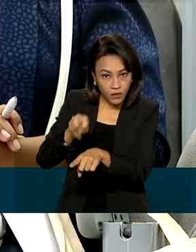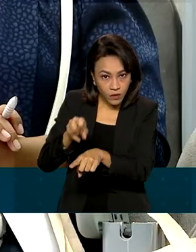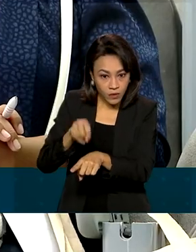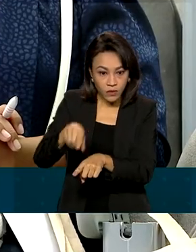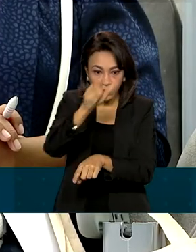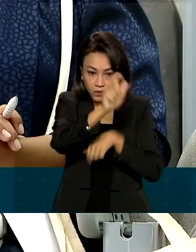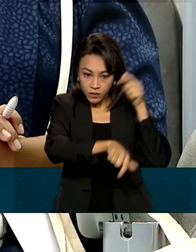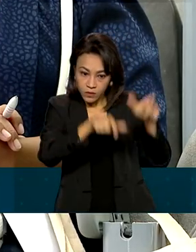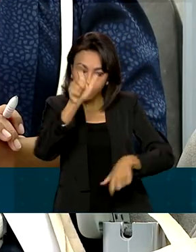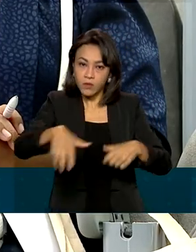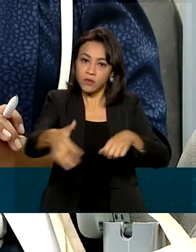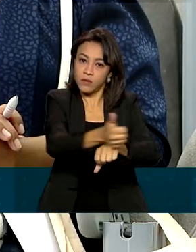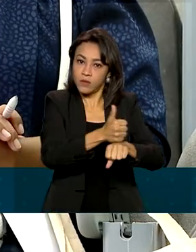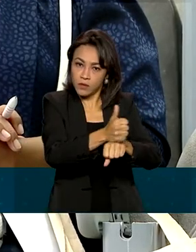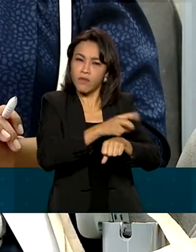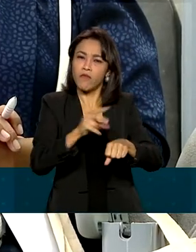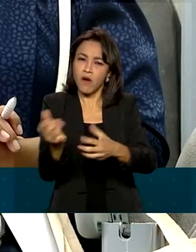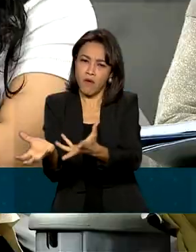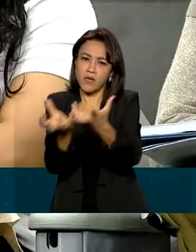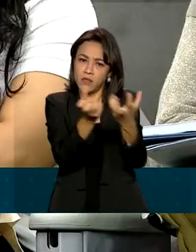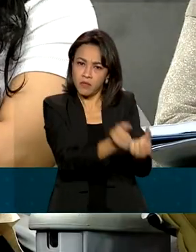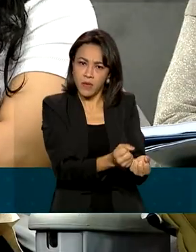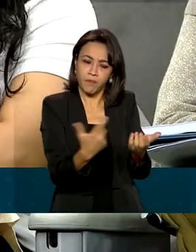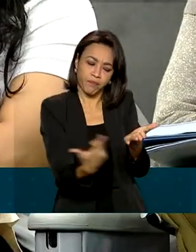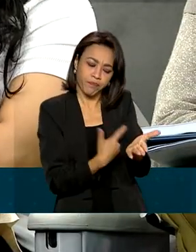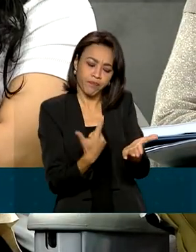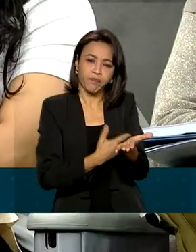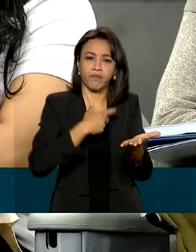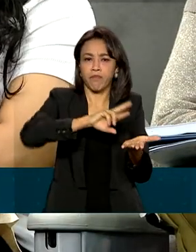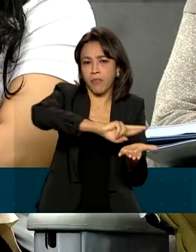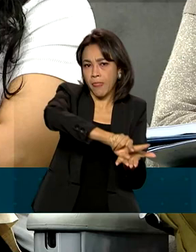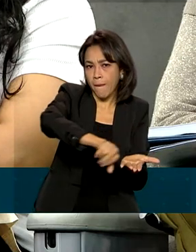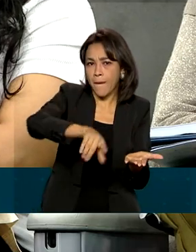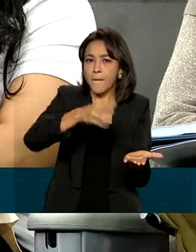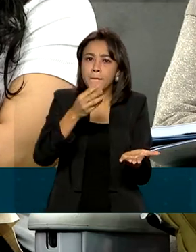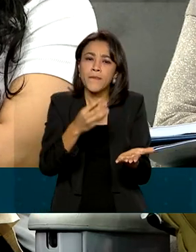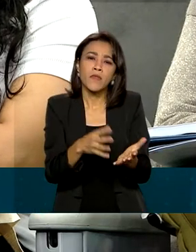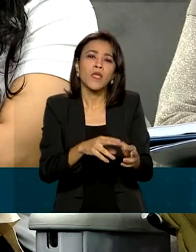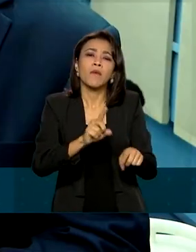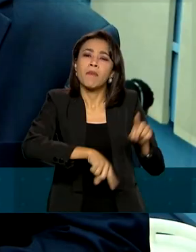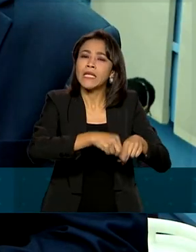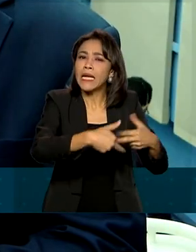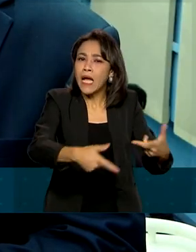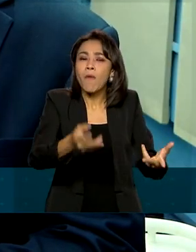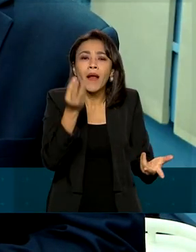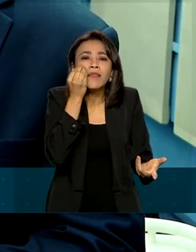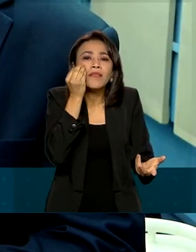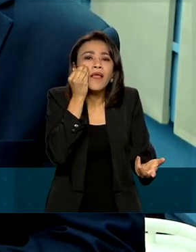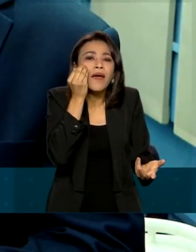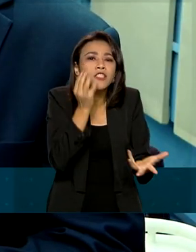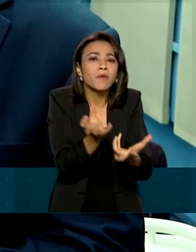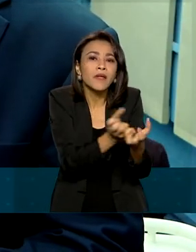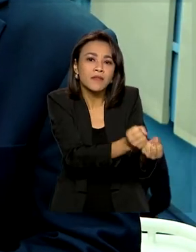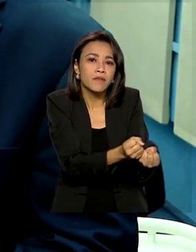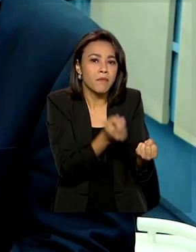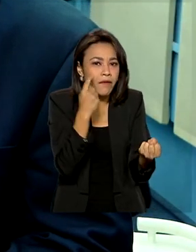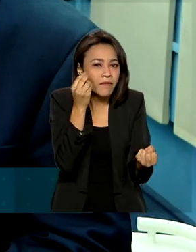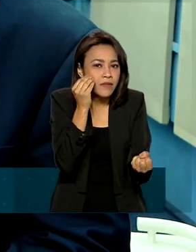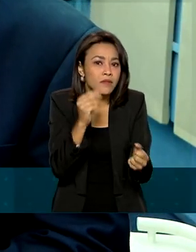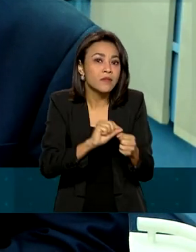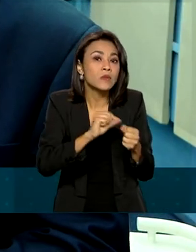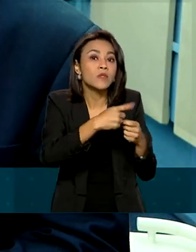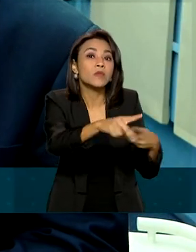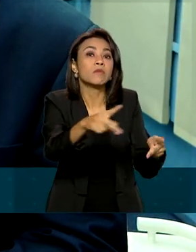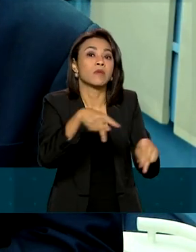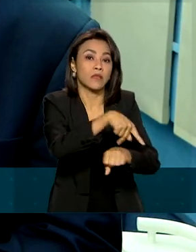participantes também vão receber o material para fazer os testes em seus países. O objetivo do curso é atualizar o conhecimento